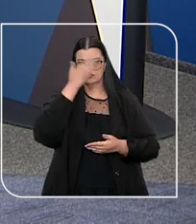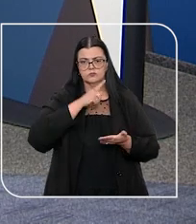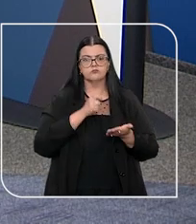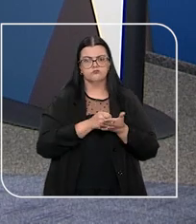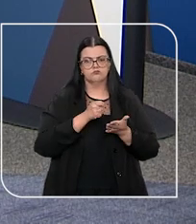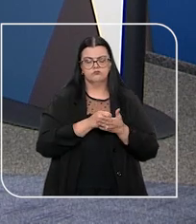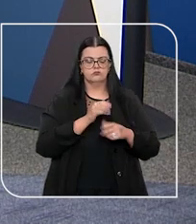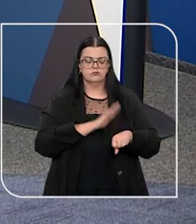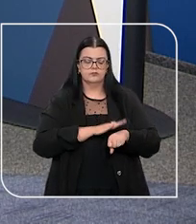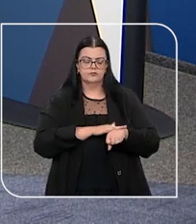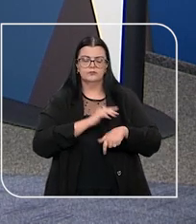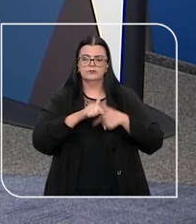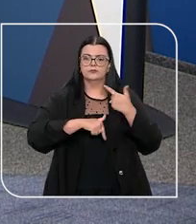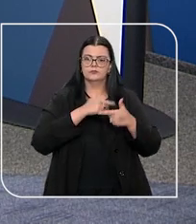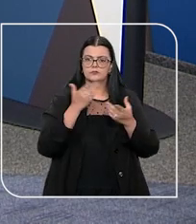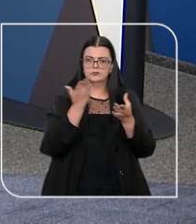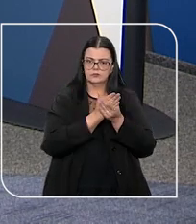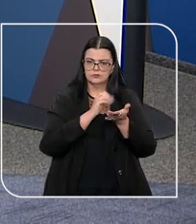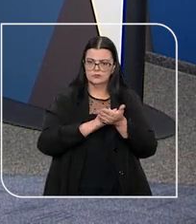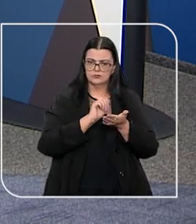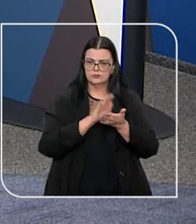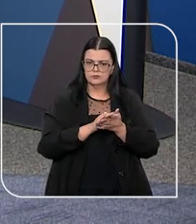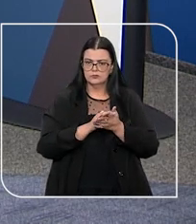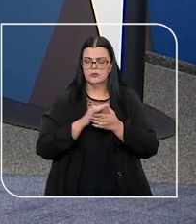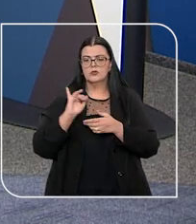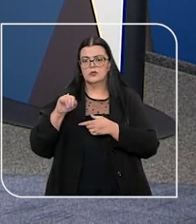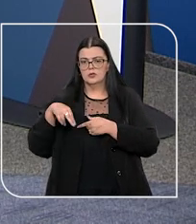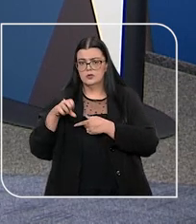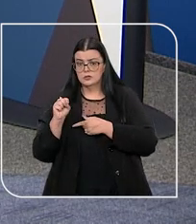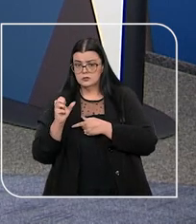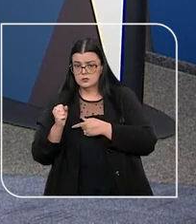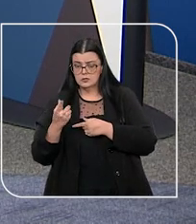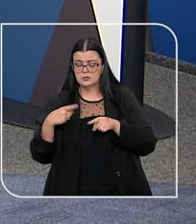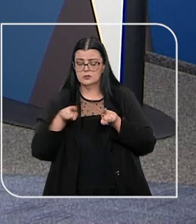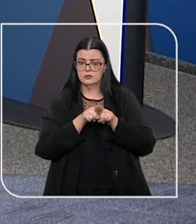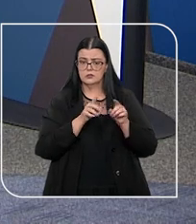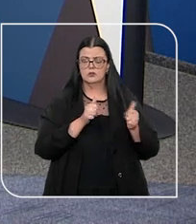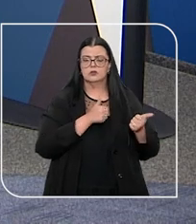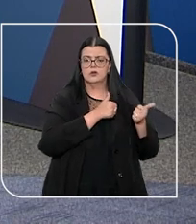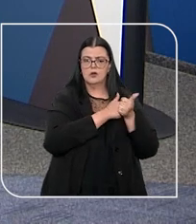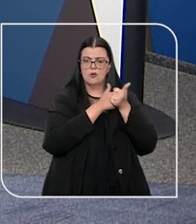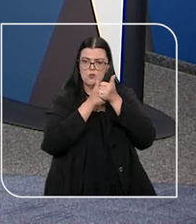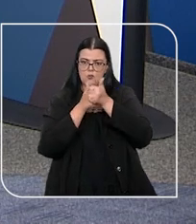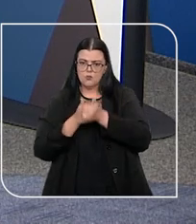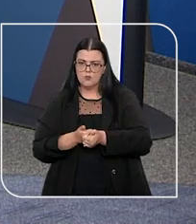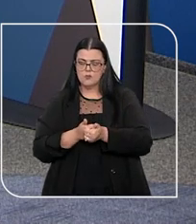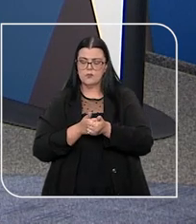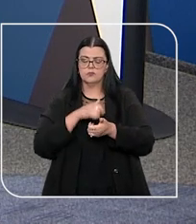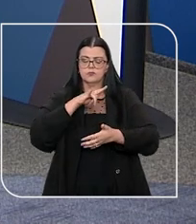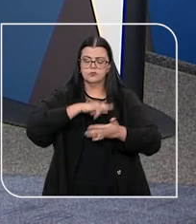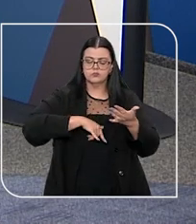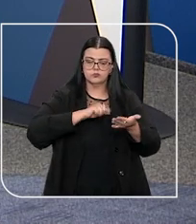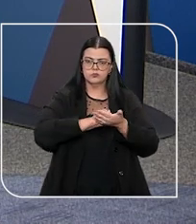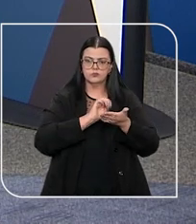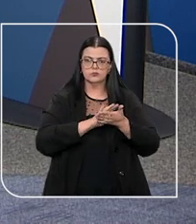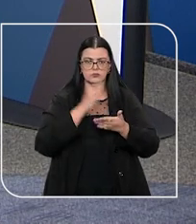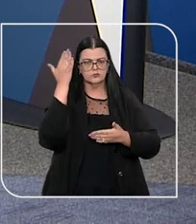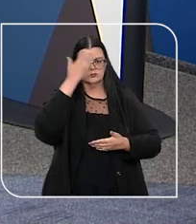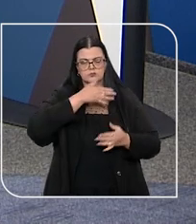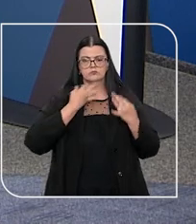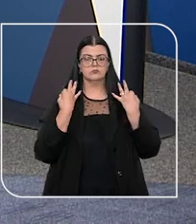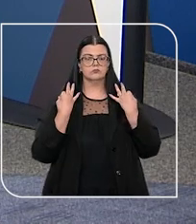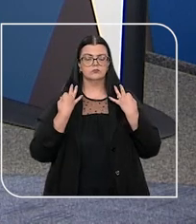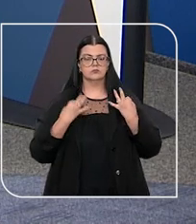tempo de serviço em processos previdenciários, devendo ser acompanhada de documentos da época que comprovem